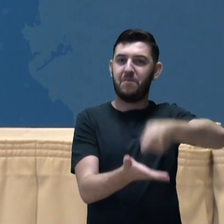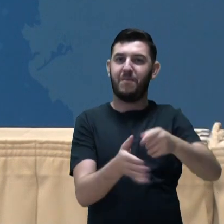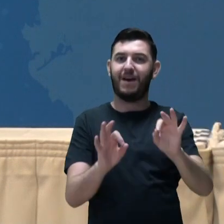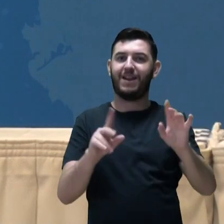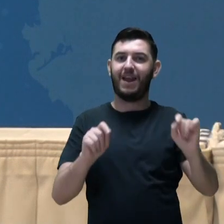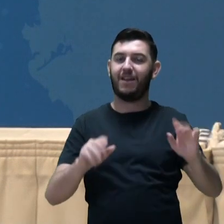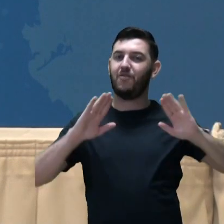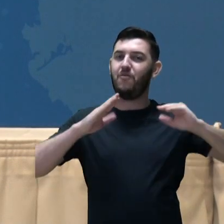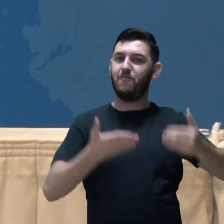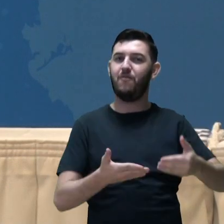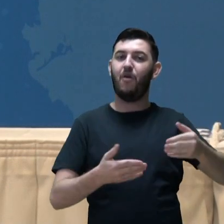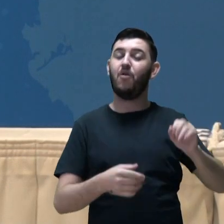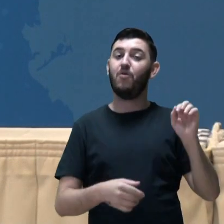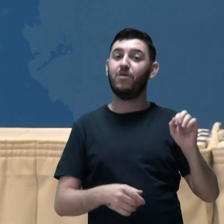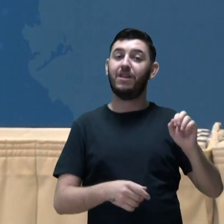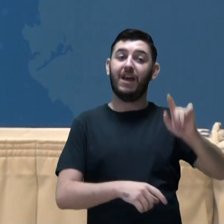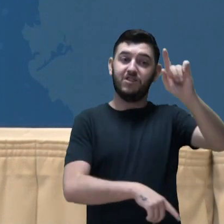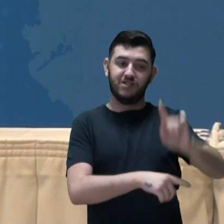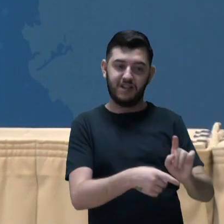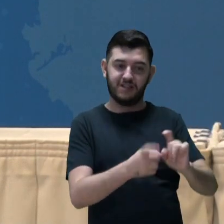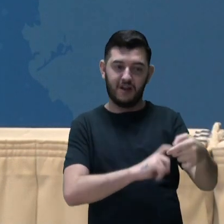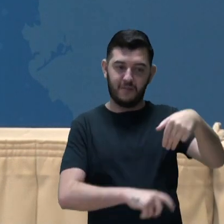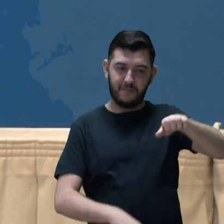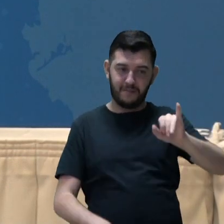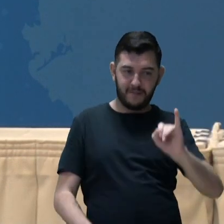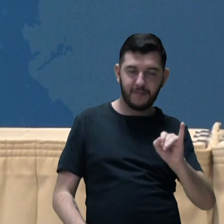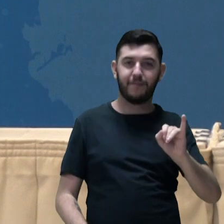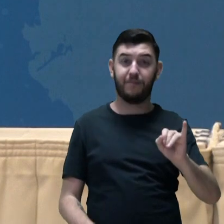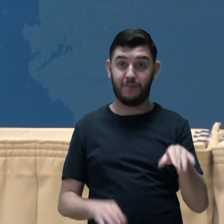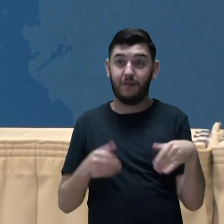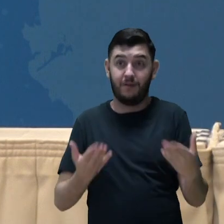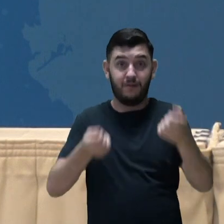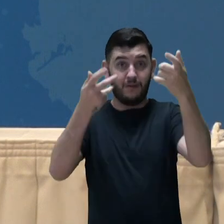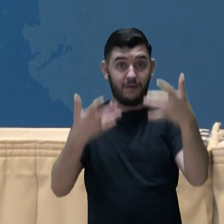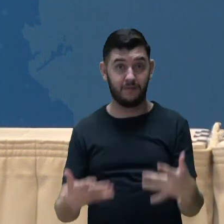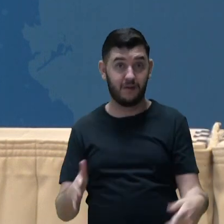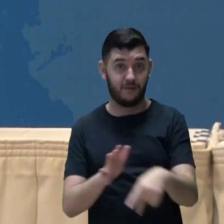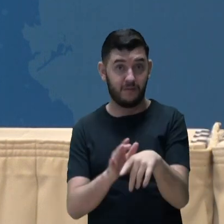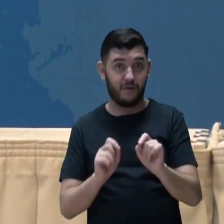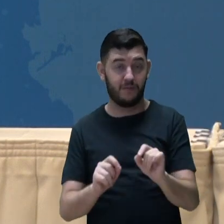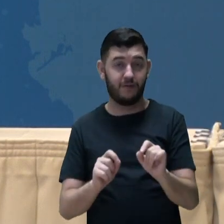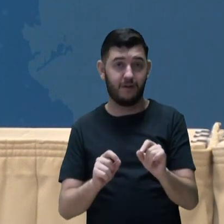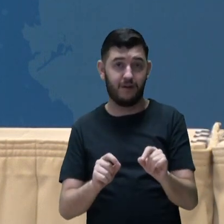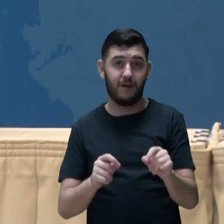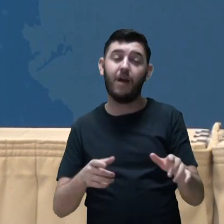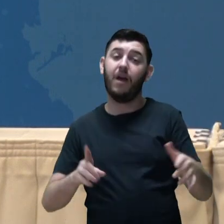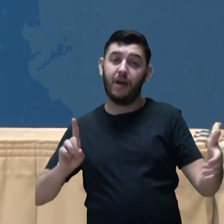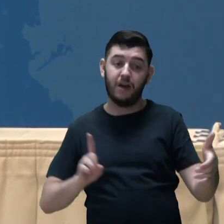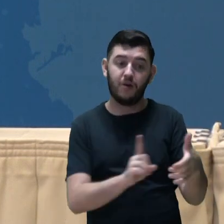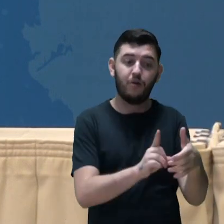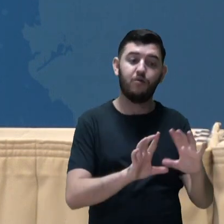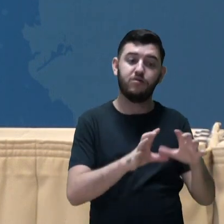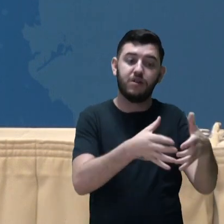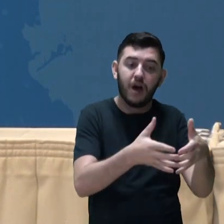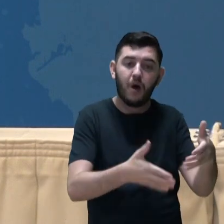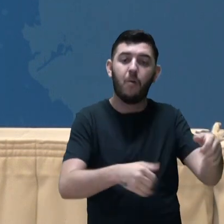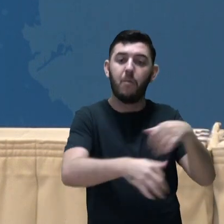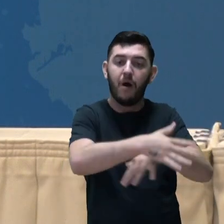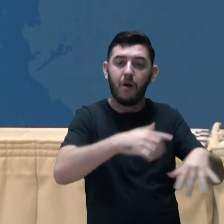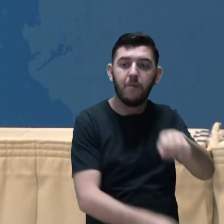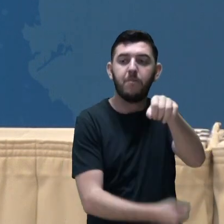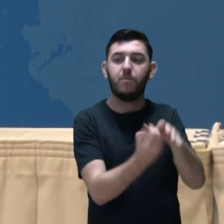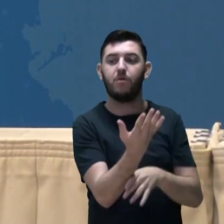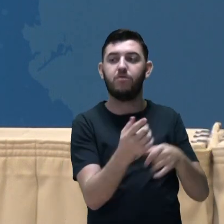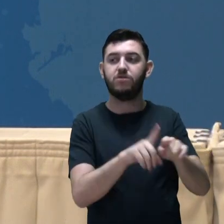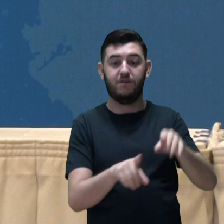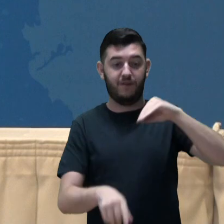microempreendedor individual, MEI, e estamos falando de inclusão produtiva e de aumento de renda das pessoas